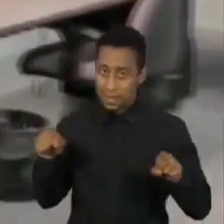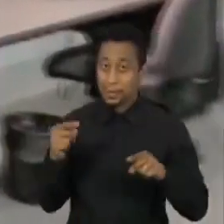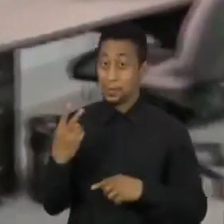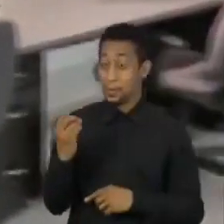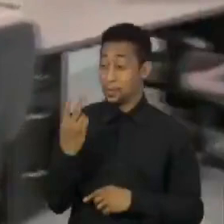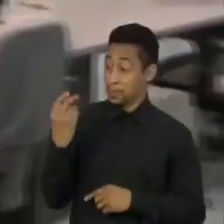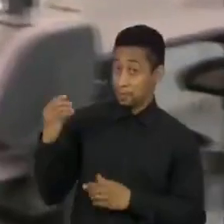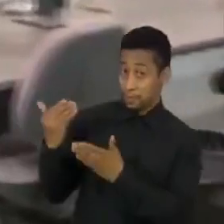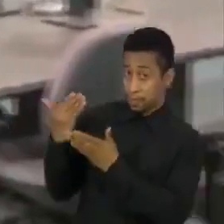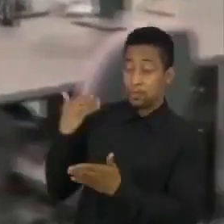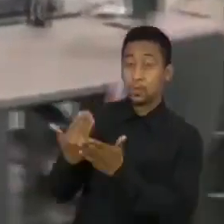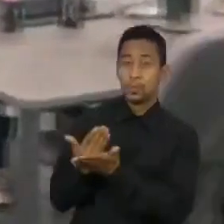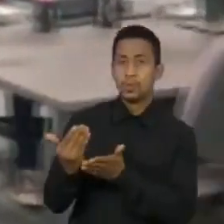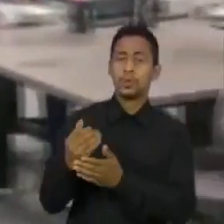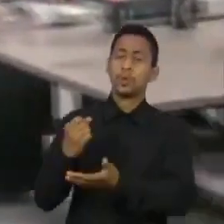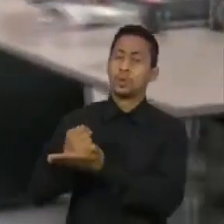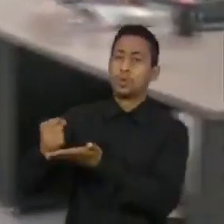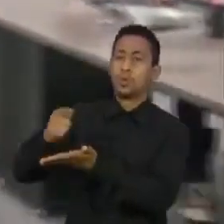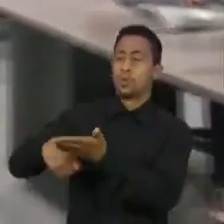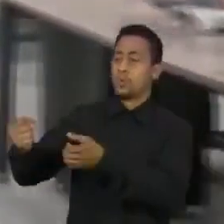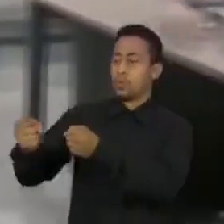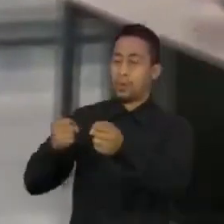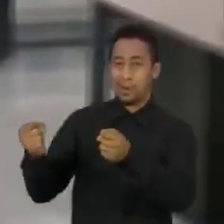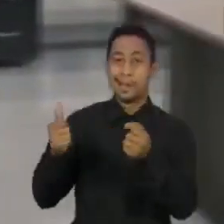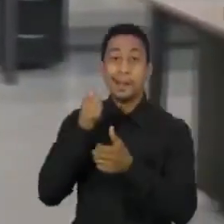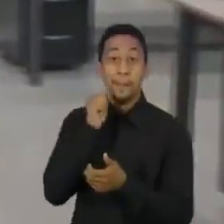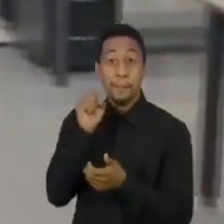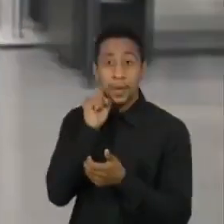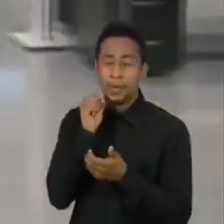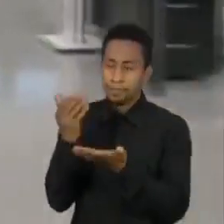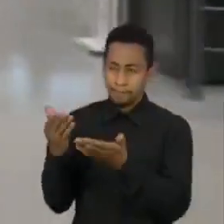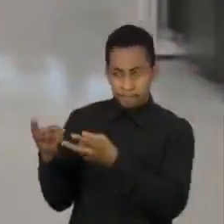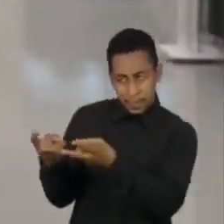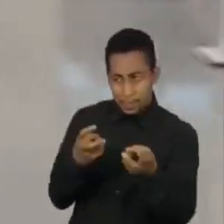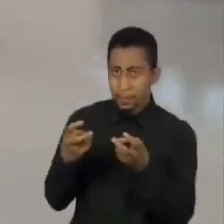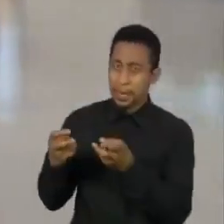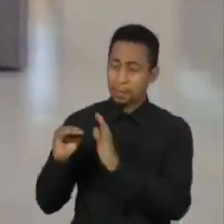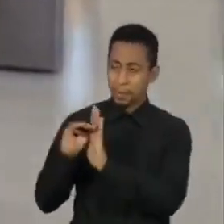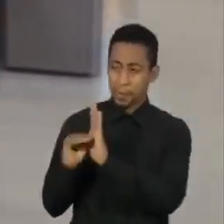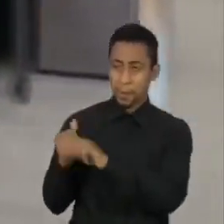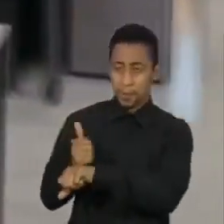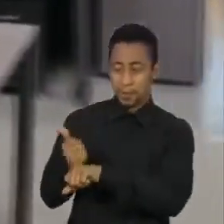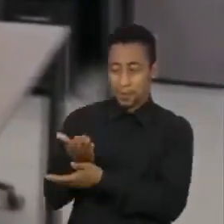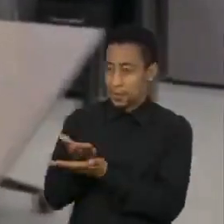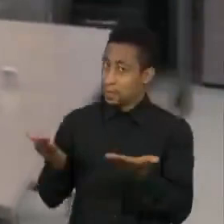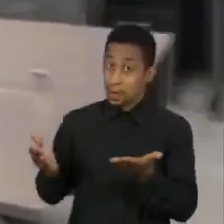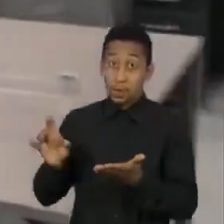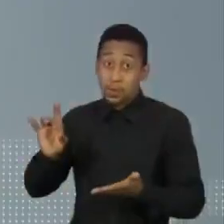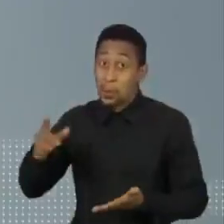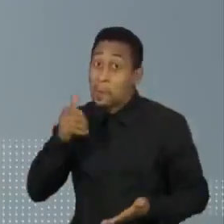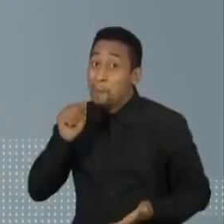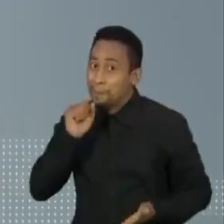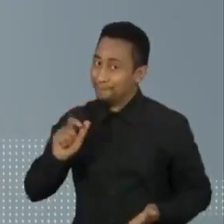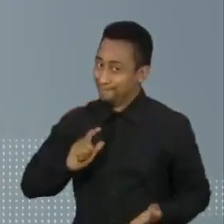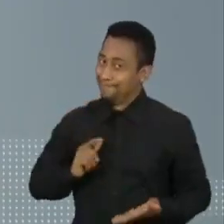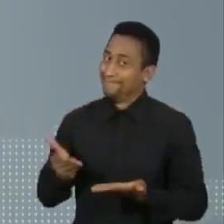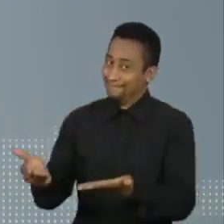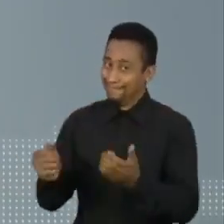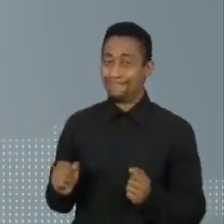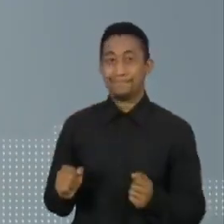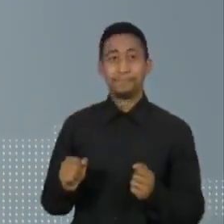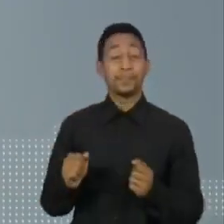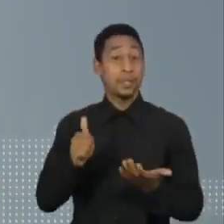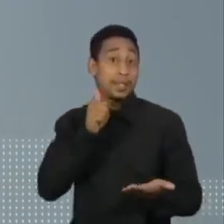posições para contratar mães de olho na qualificação profissional que só a escola da maternidade traz. A mulher,